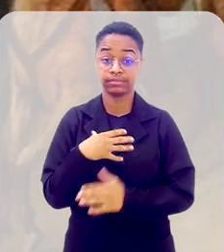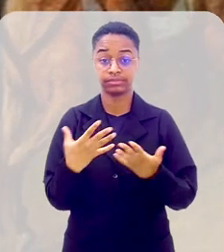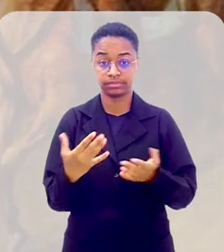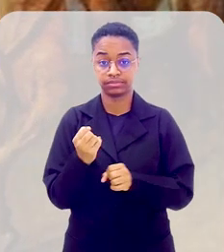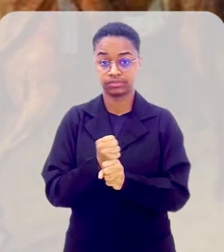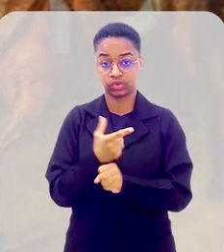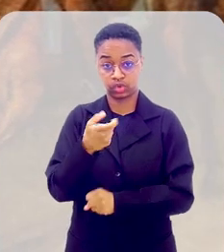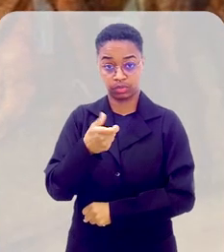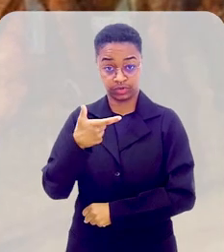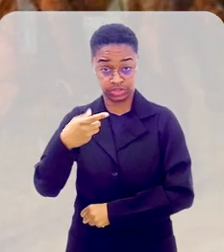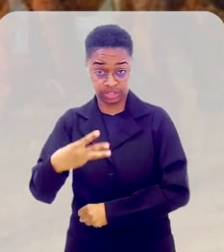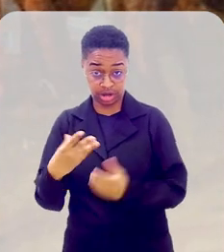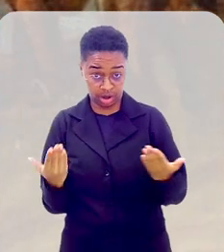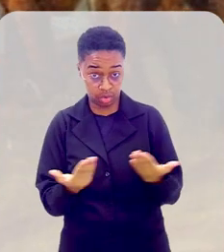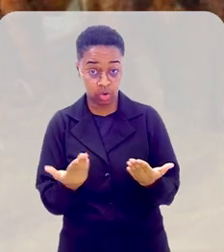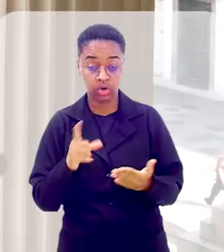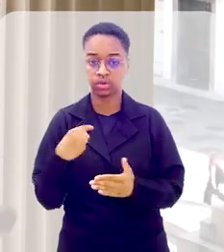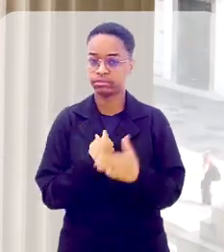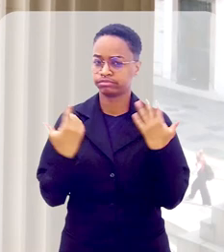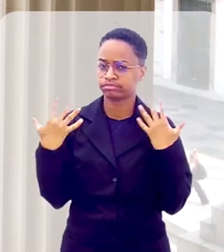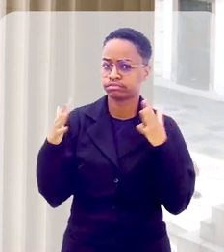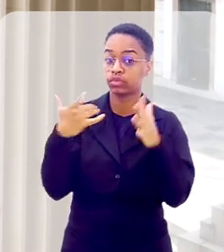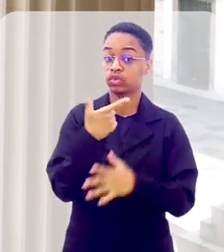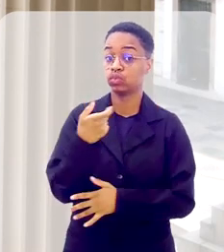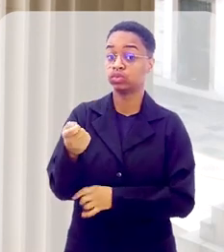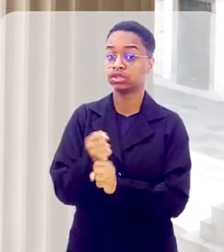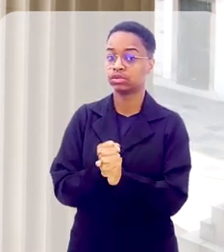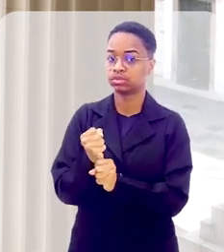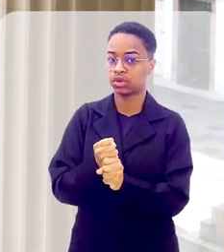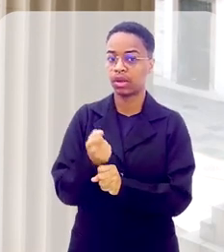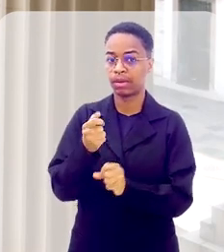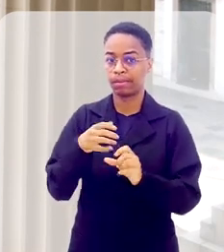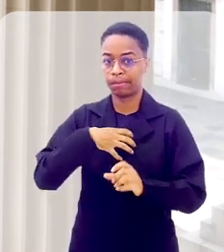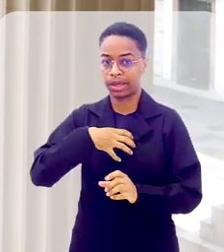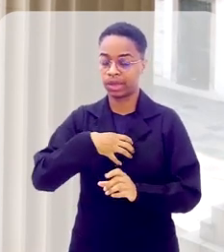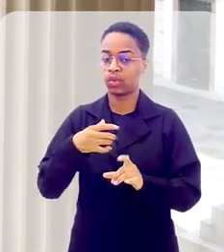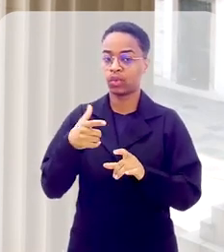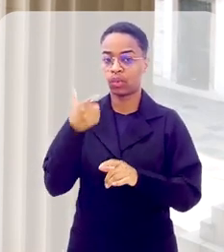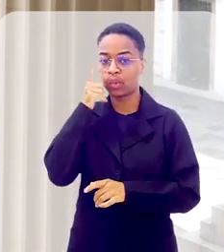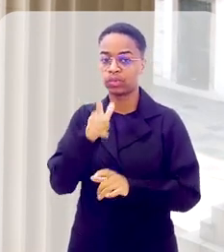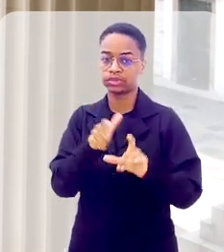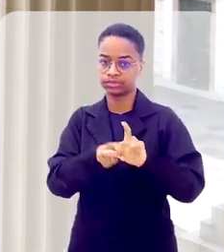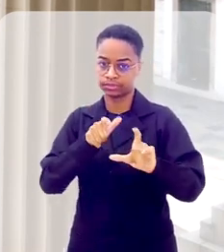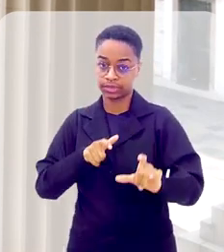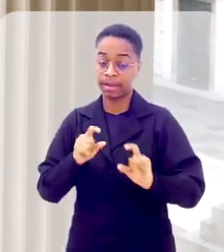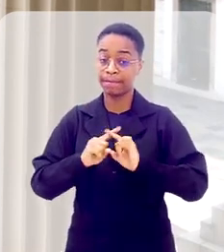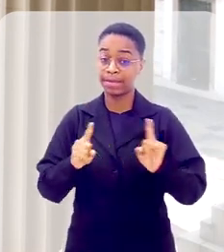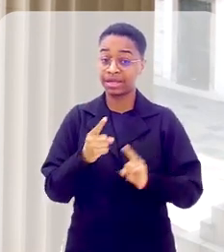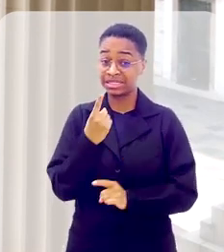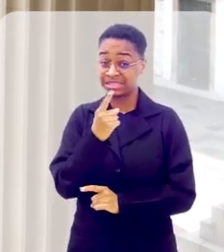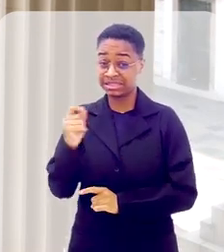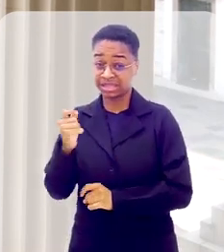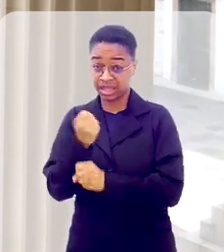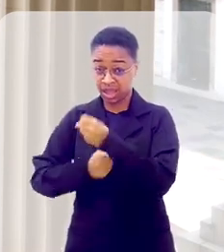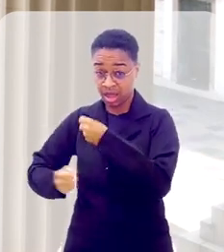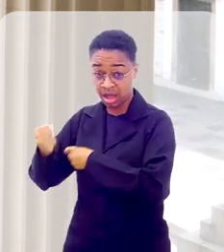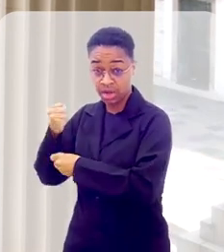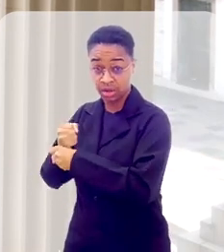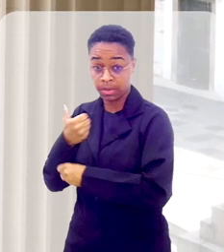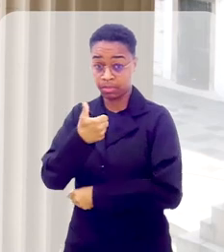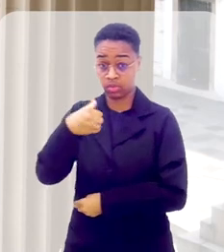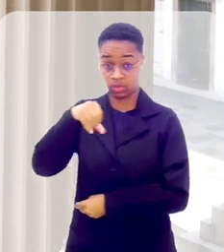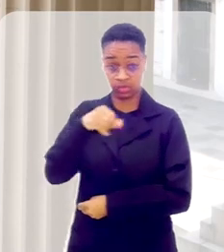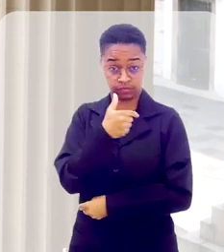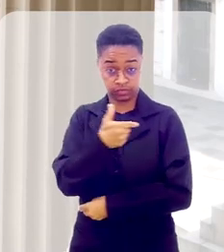2023, no ano atual, nós celebramos os 200 anos de independência da Bahia. Porém, há 100 anos atrás, em